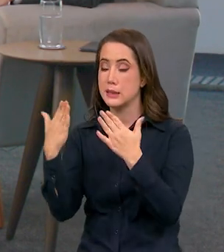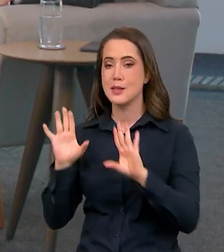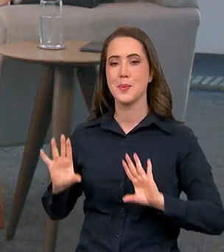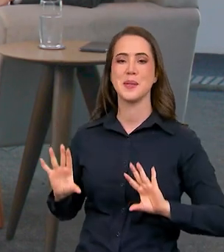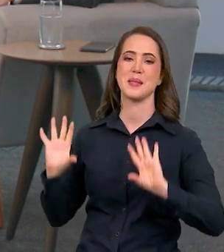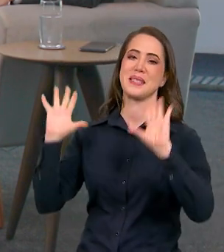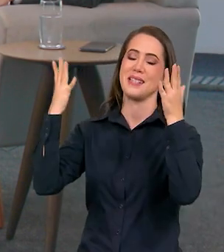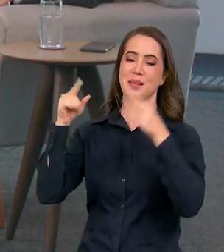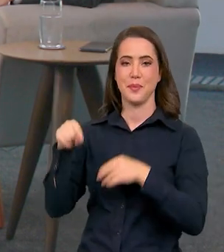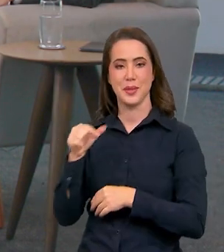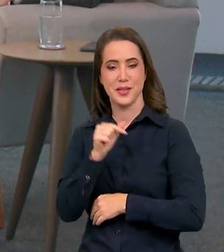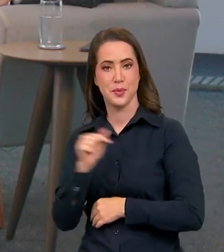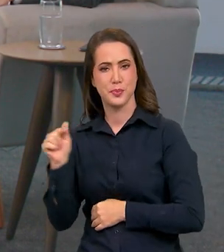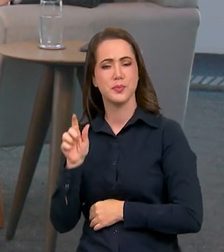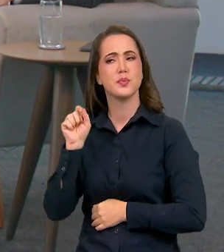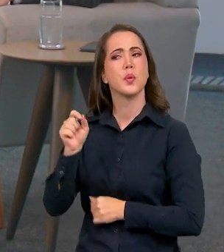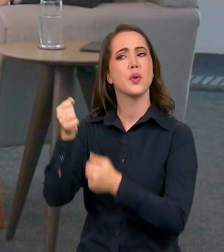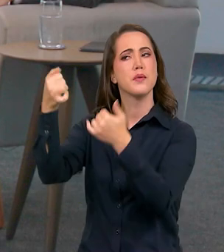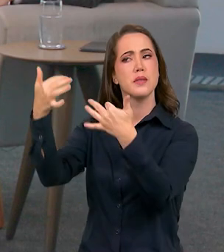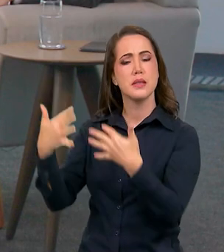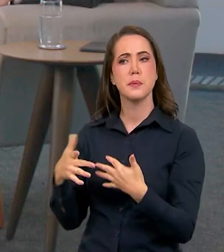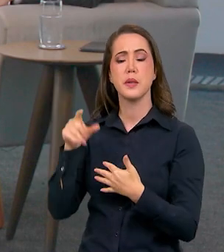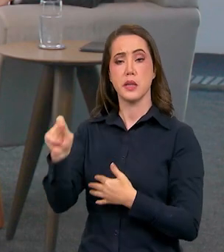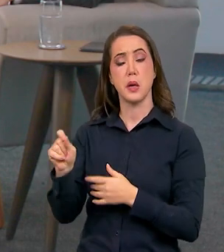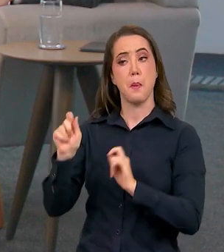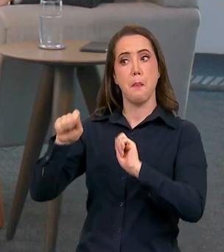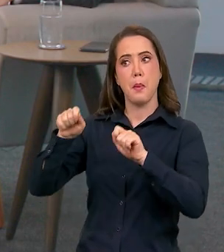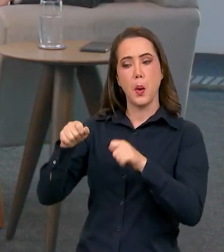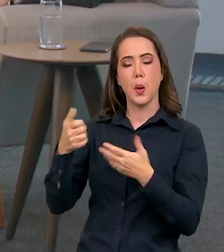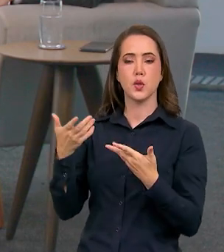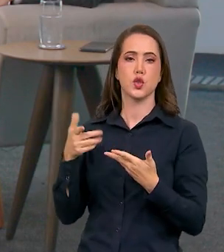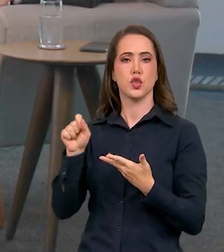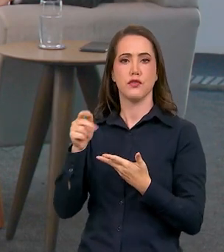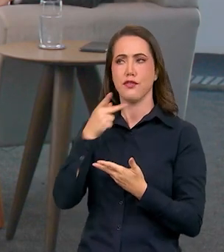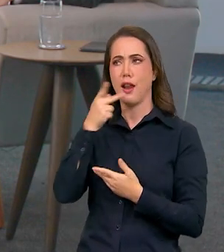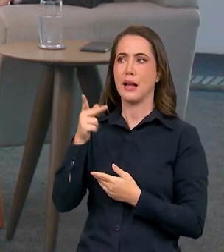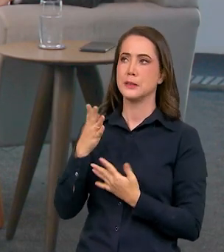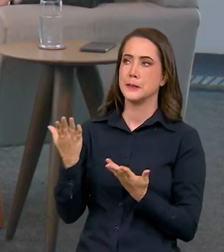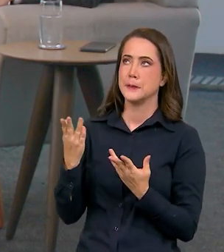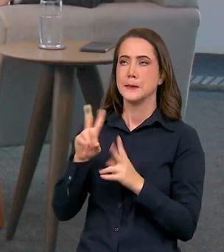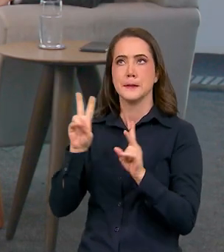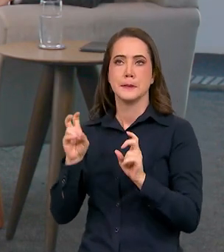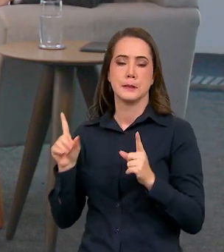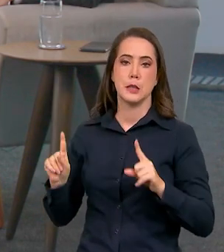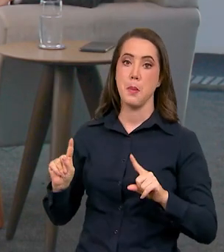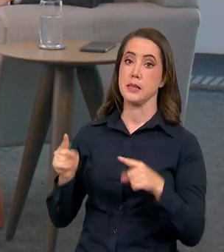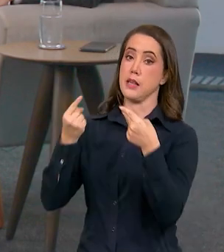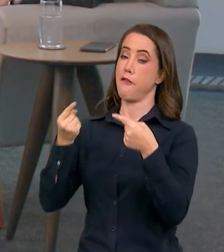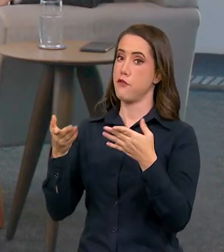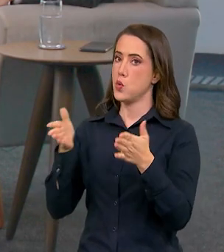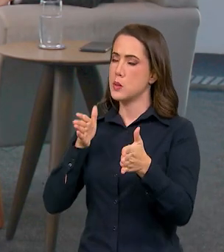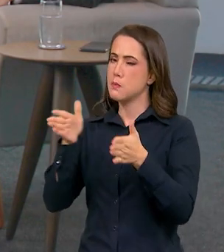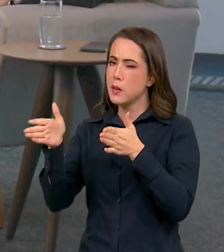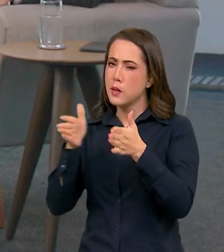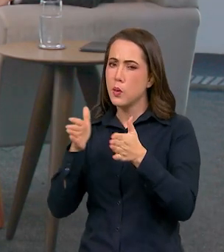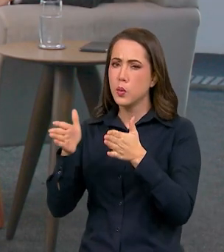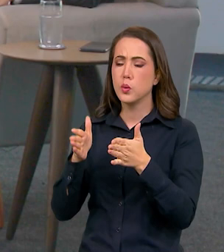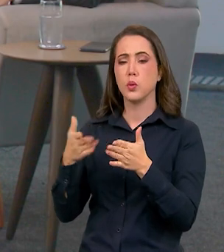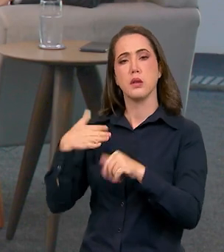celebrar essa semana, né ministro? O vocês poderiam falar de desafios que se tem nesse momento